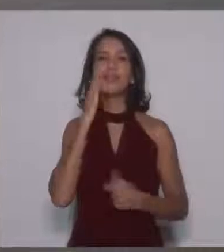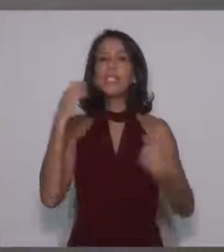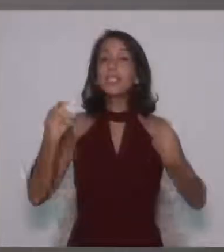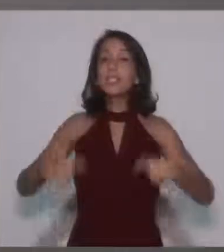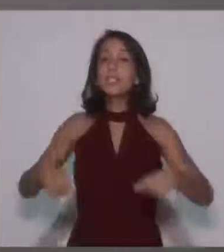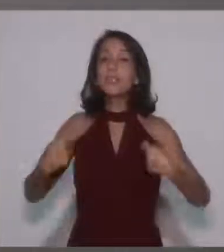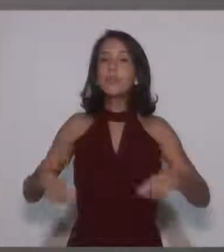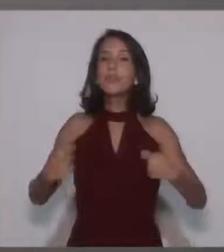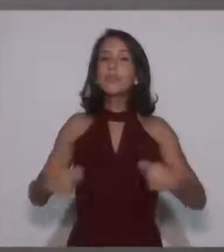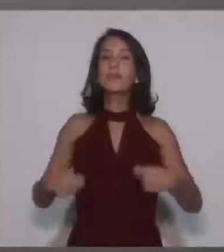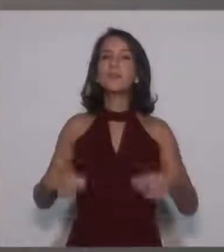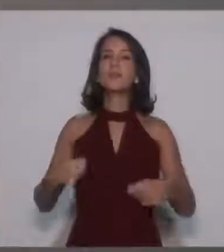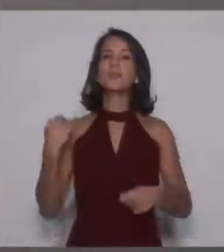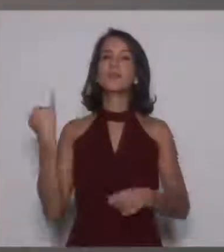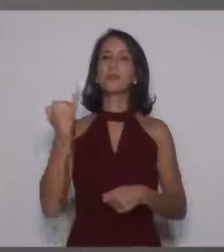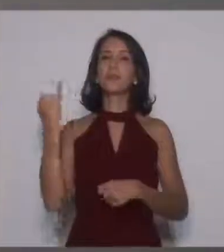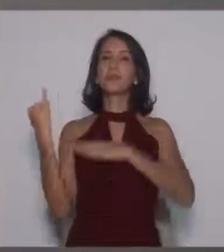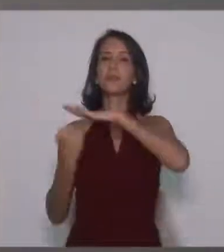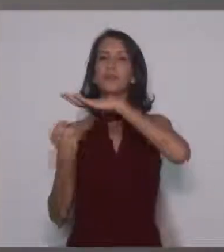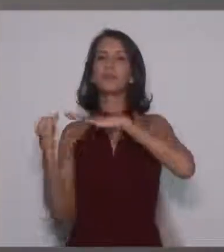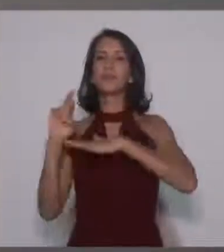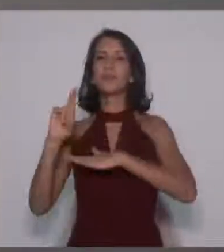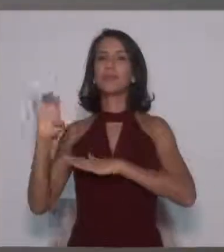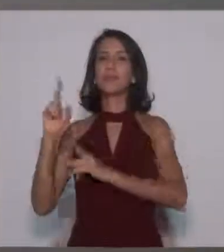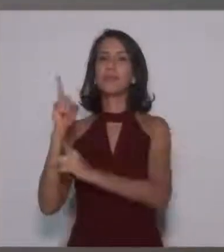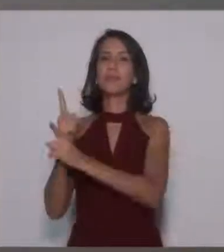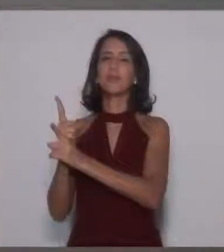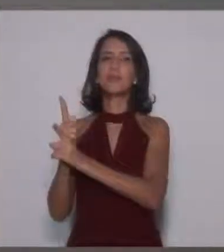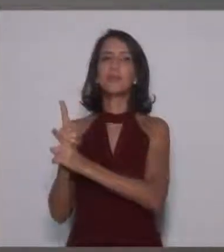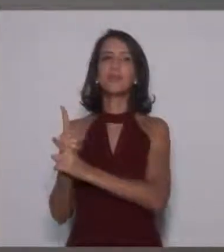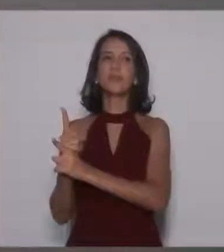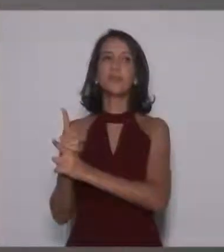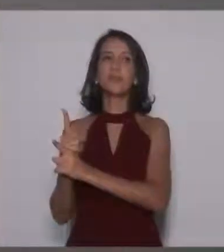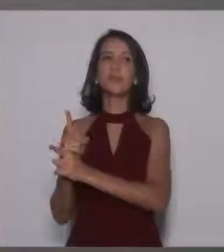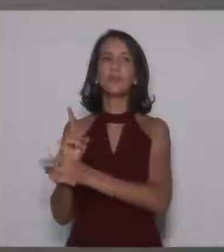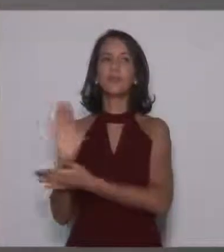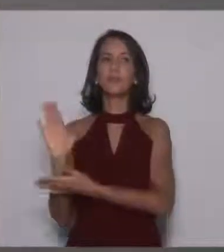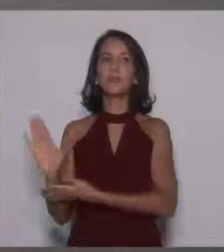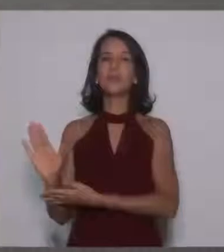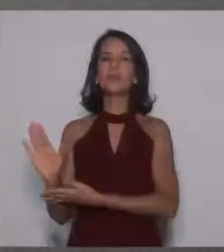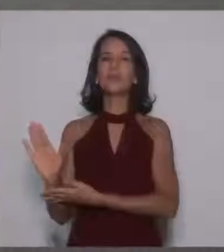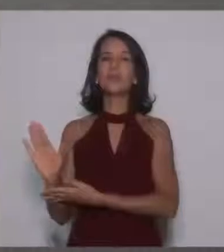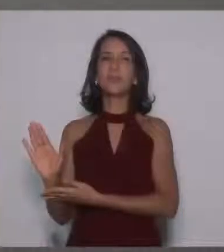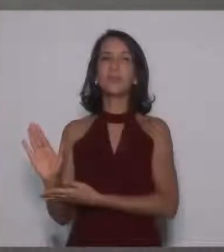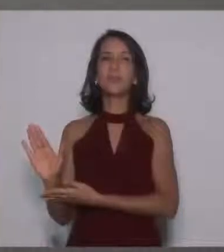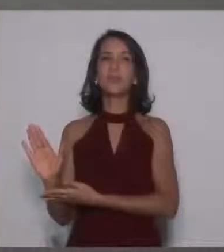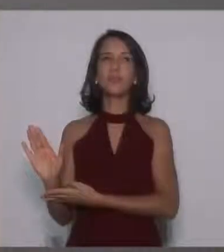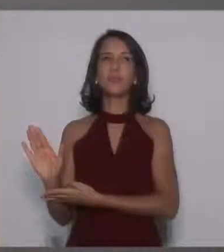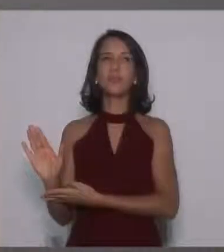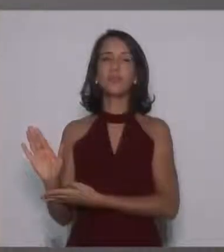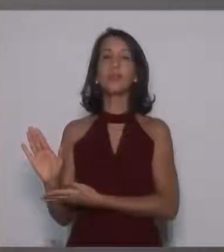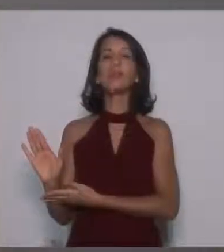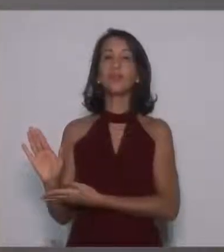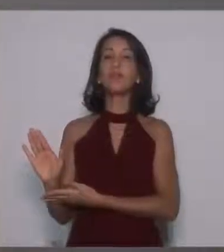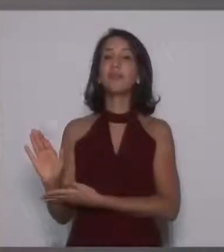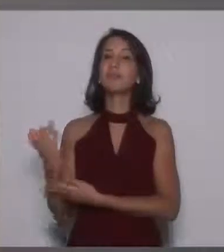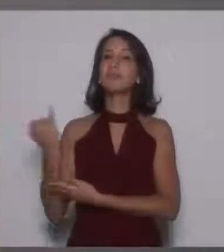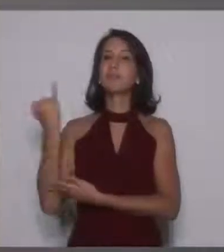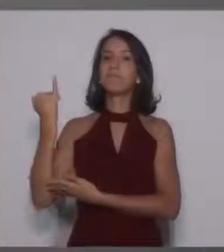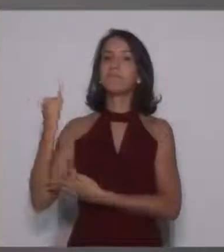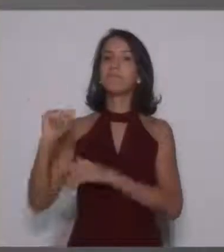necessidade, da grande importância que tem a entidade reencontro. A grande